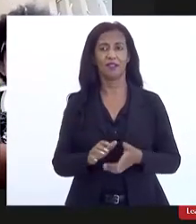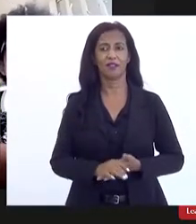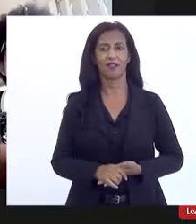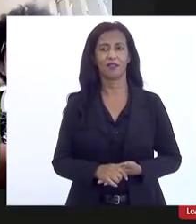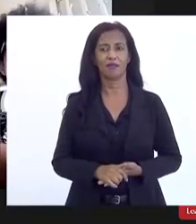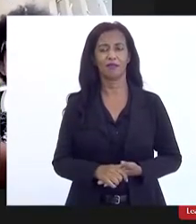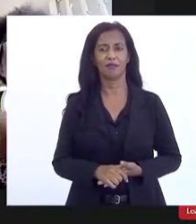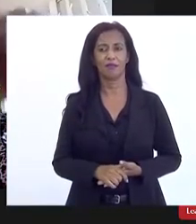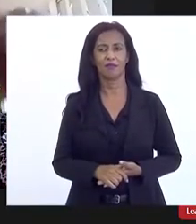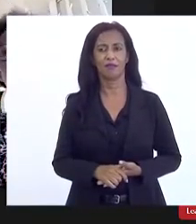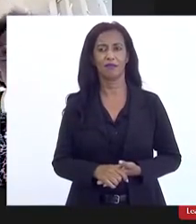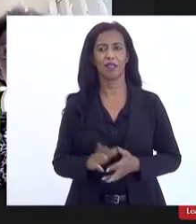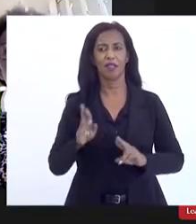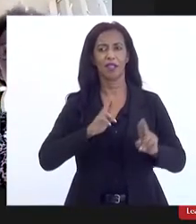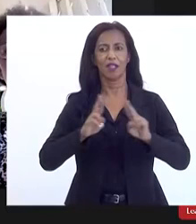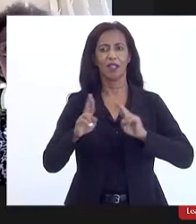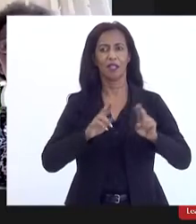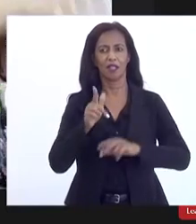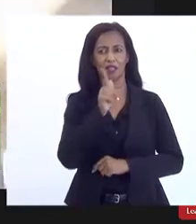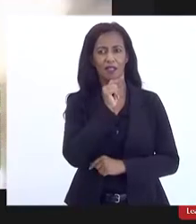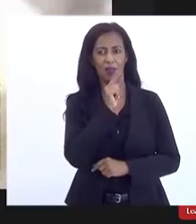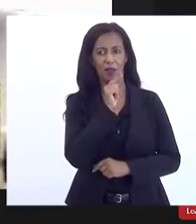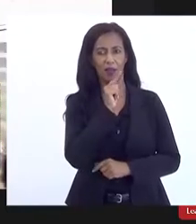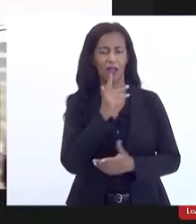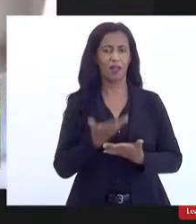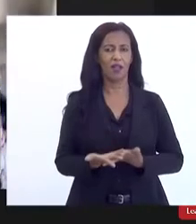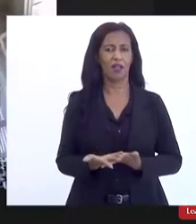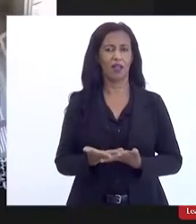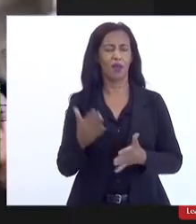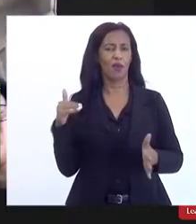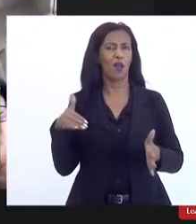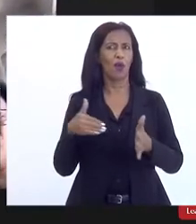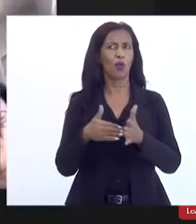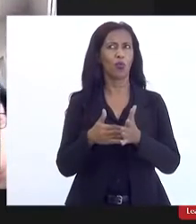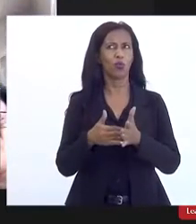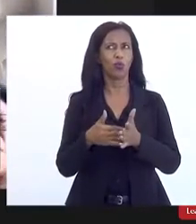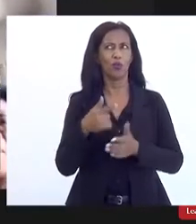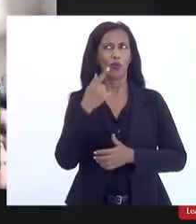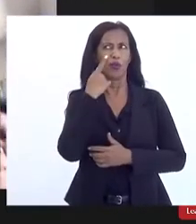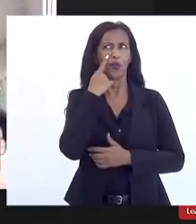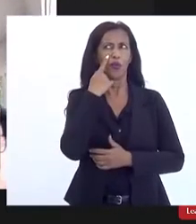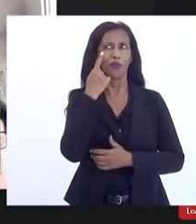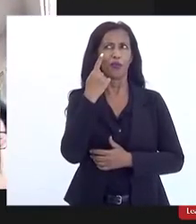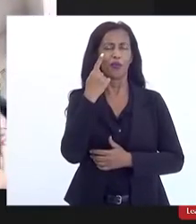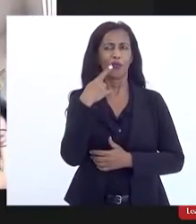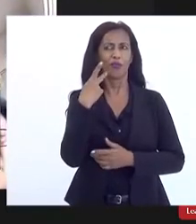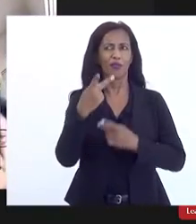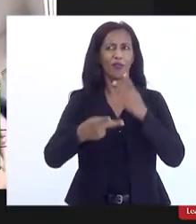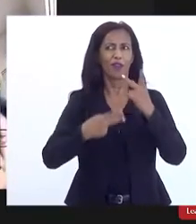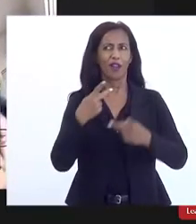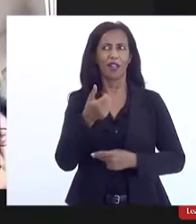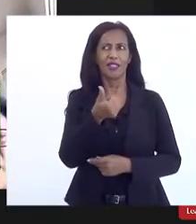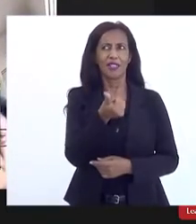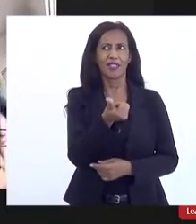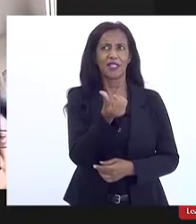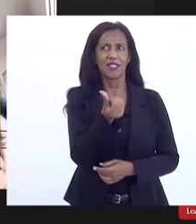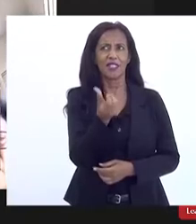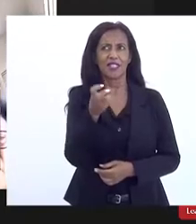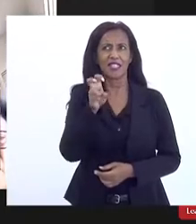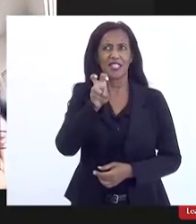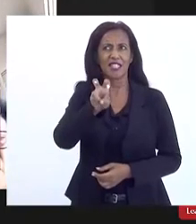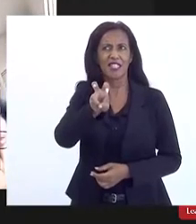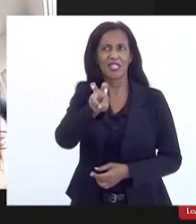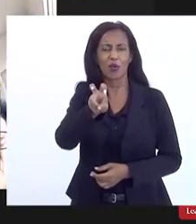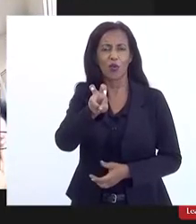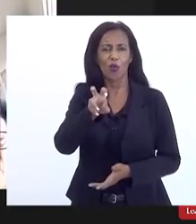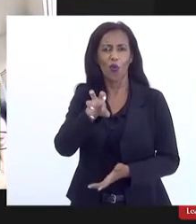relação a água a última vez que eu ouvi falar eram 165 fontes